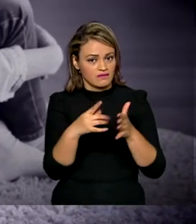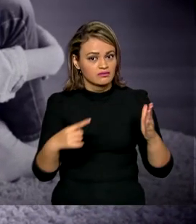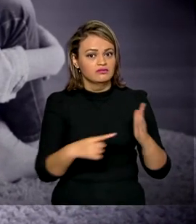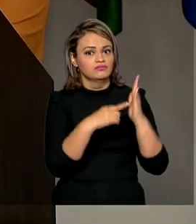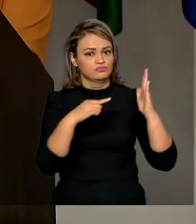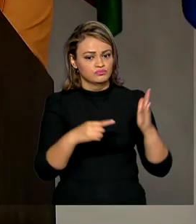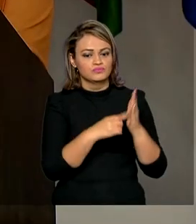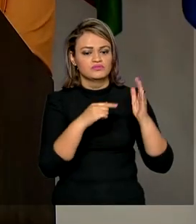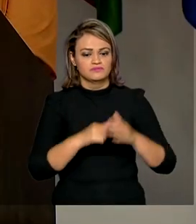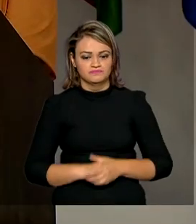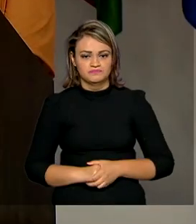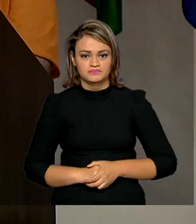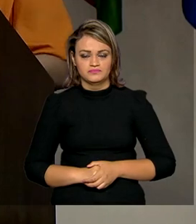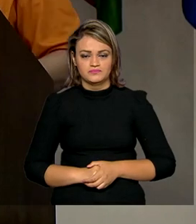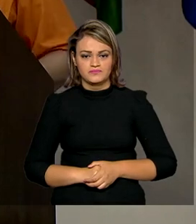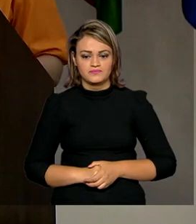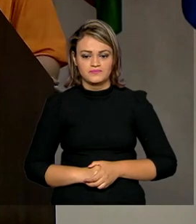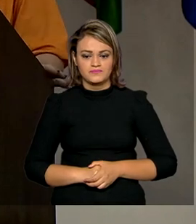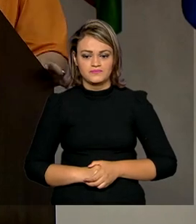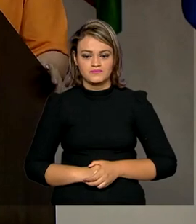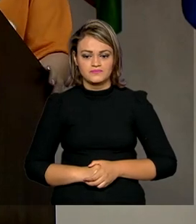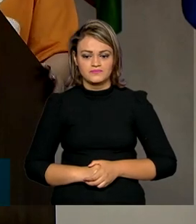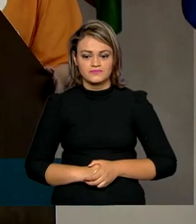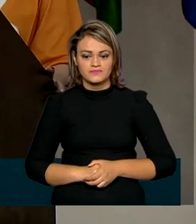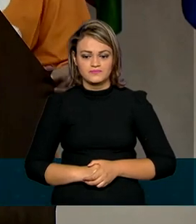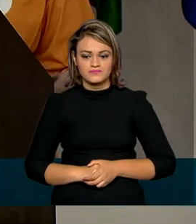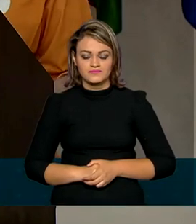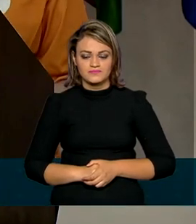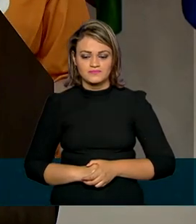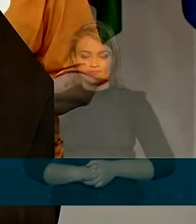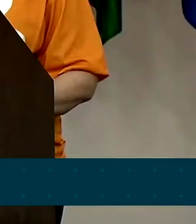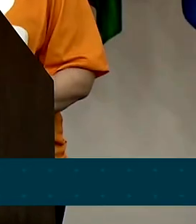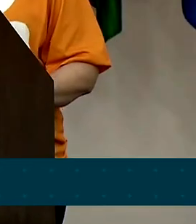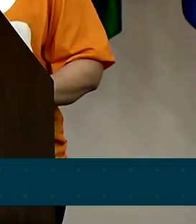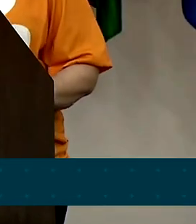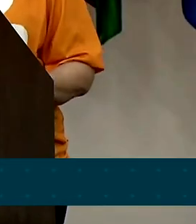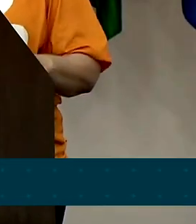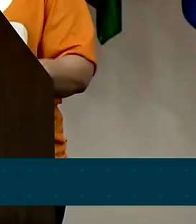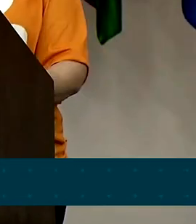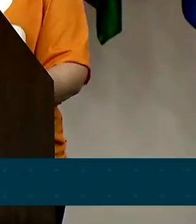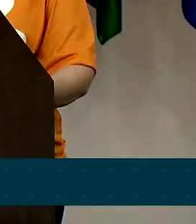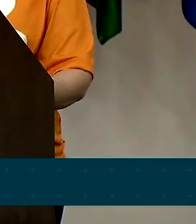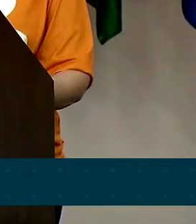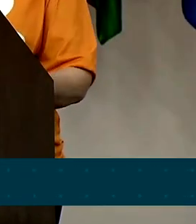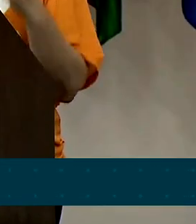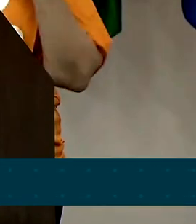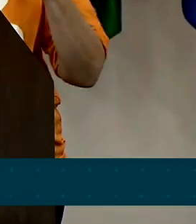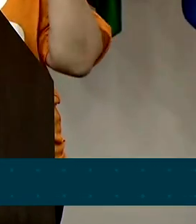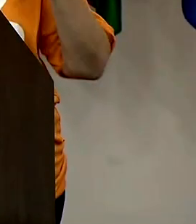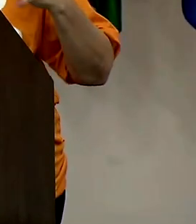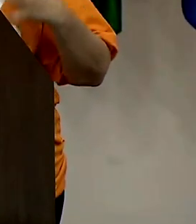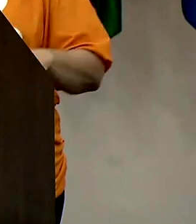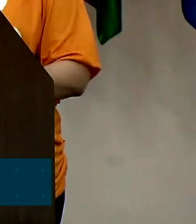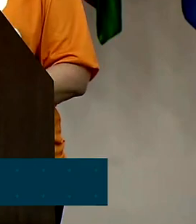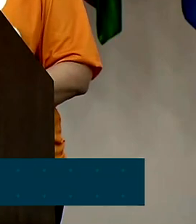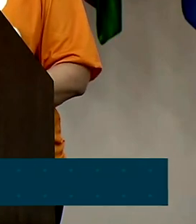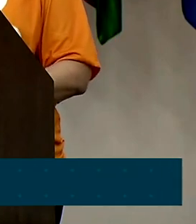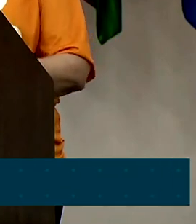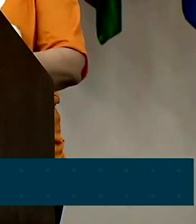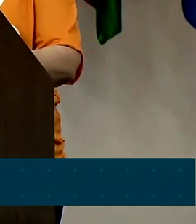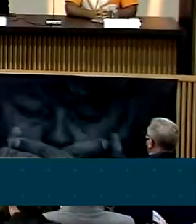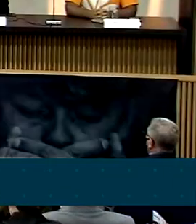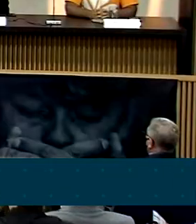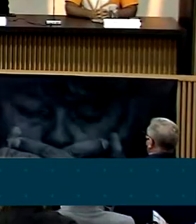denúncias. A gente tem agora o Maio Laranja, mas o nosso sonho é que todos os meses fossem laranja e que todos os dias no Brasil